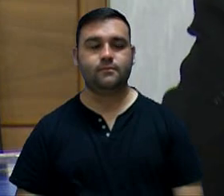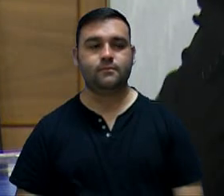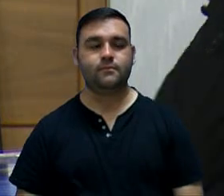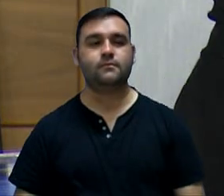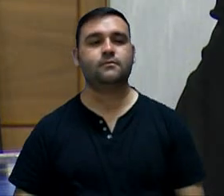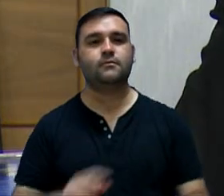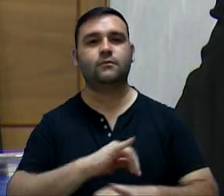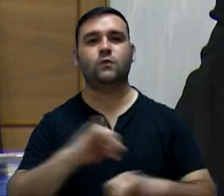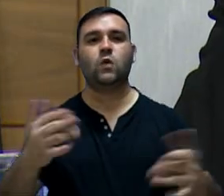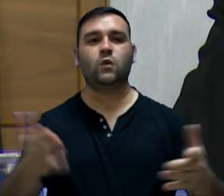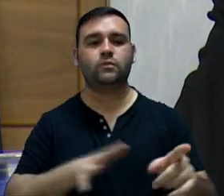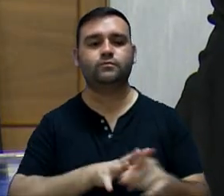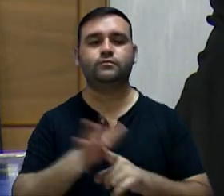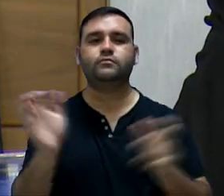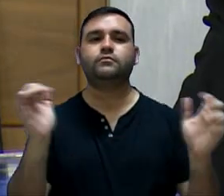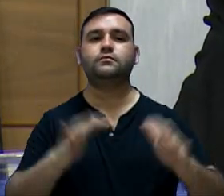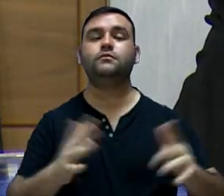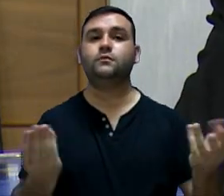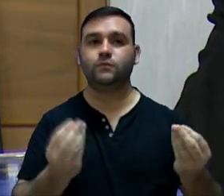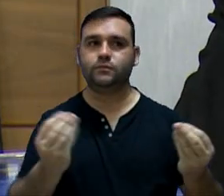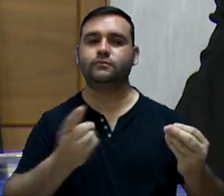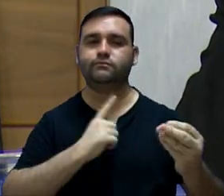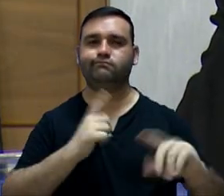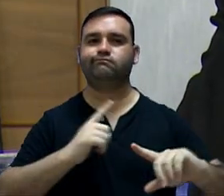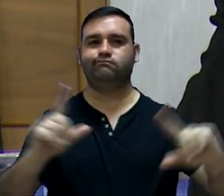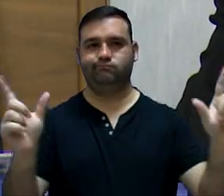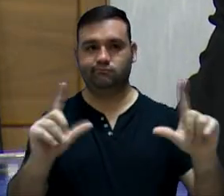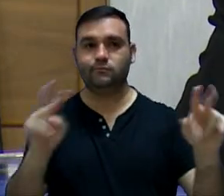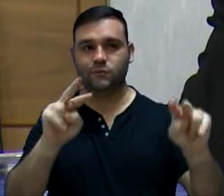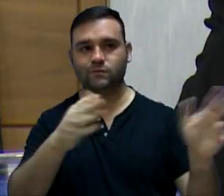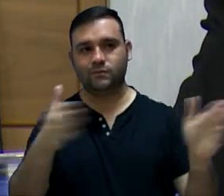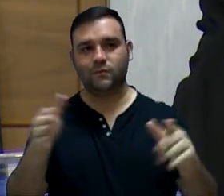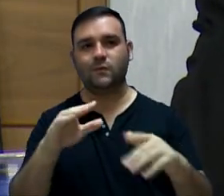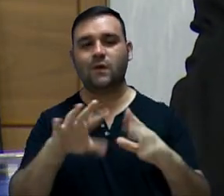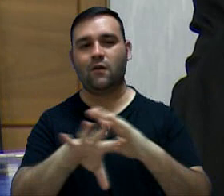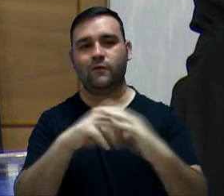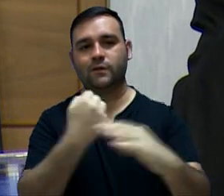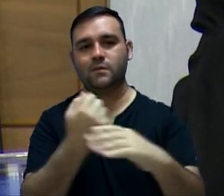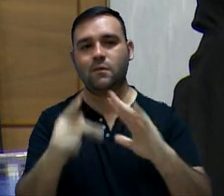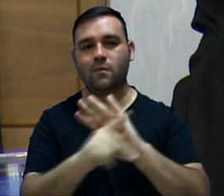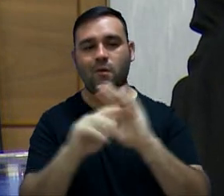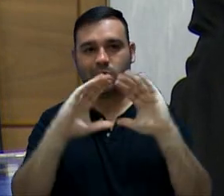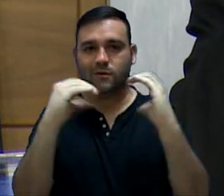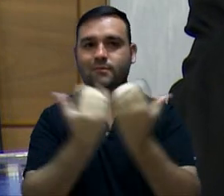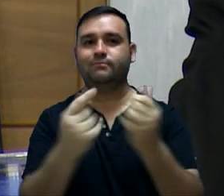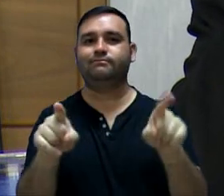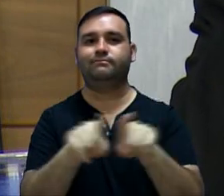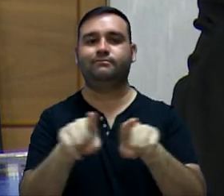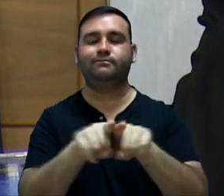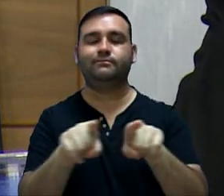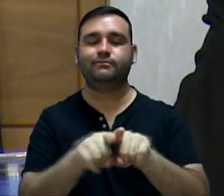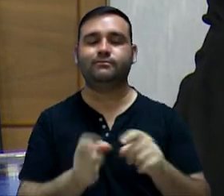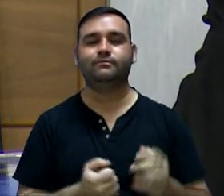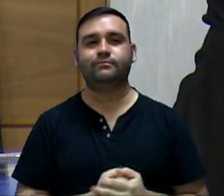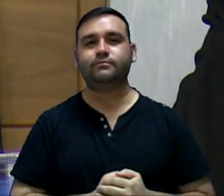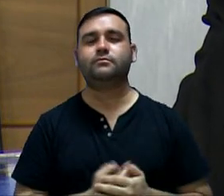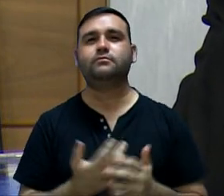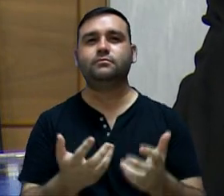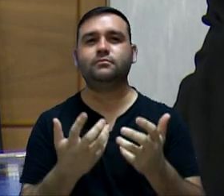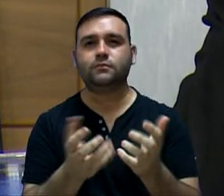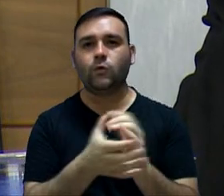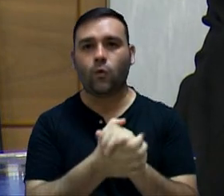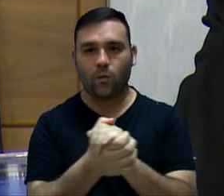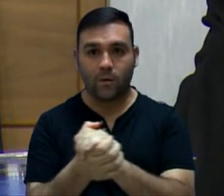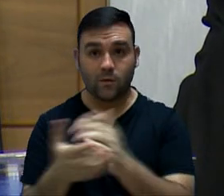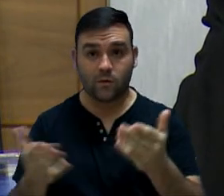Queria dizer que essa audiência pública está sendo transmitida ao vivo pelo Facebook da Câmara Municipal de Sorocaba. Queria aqui